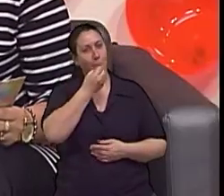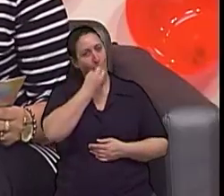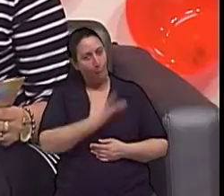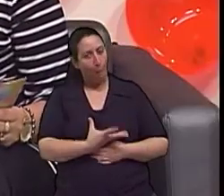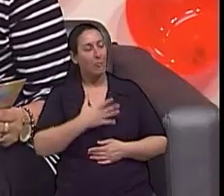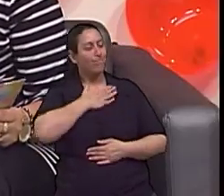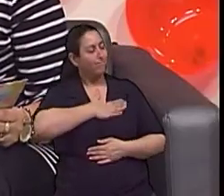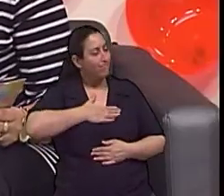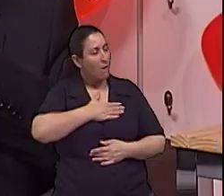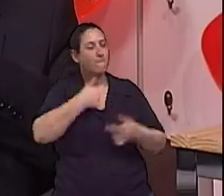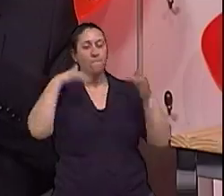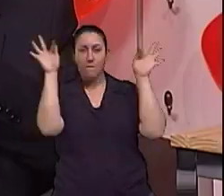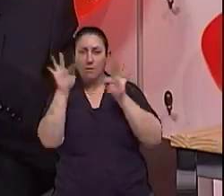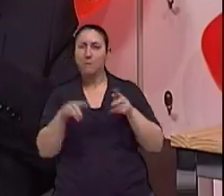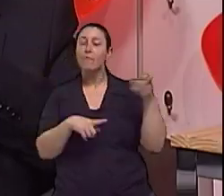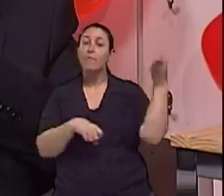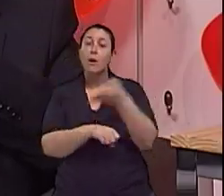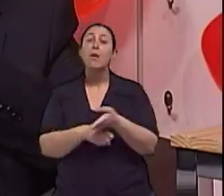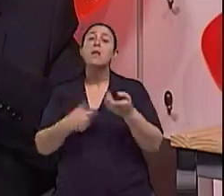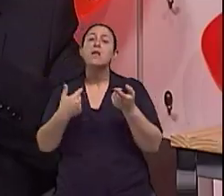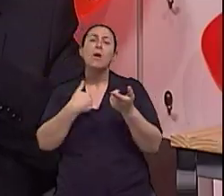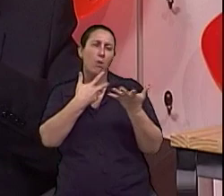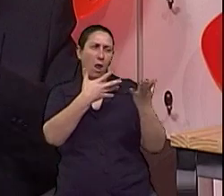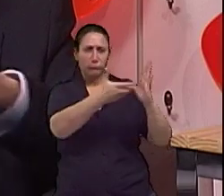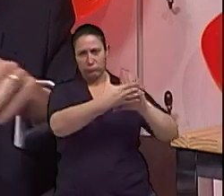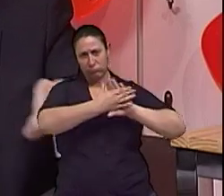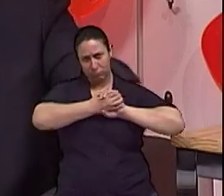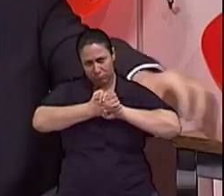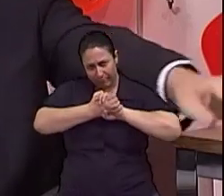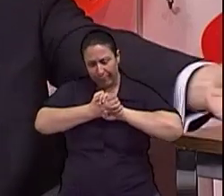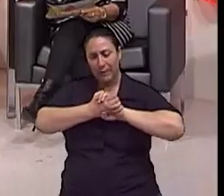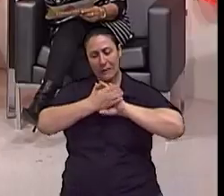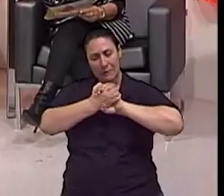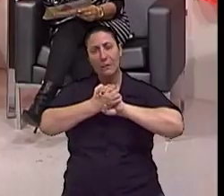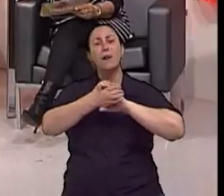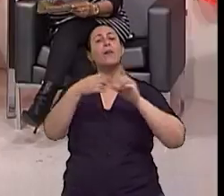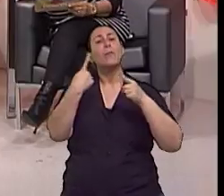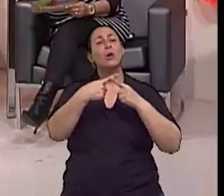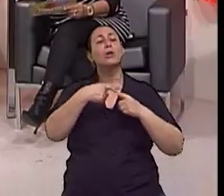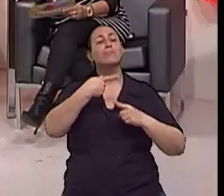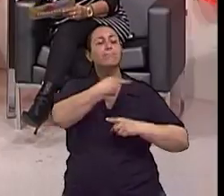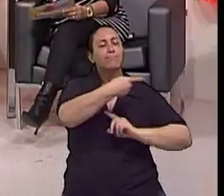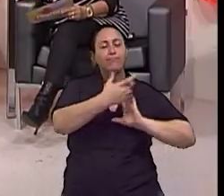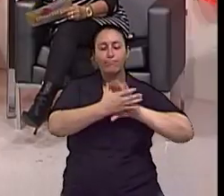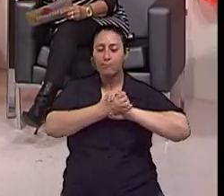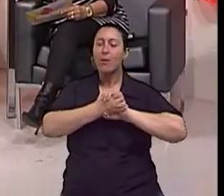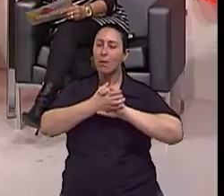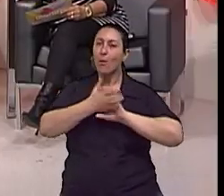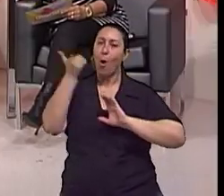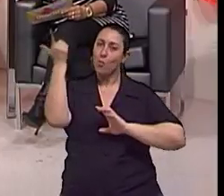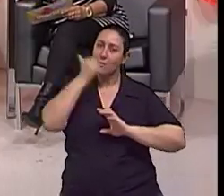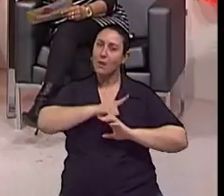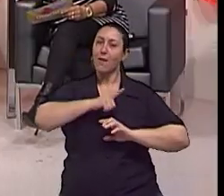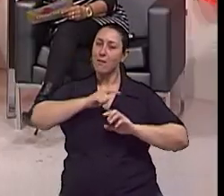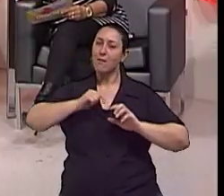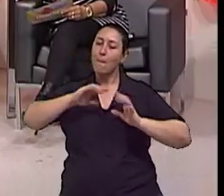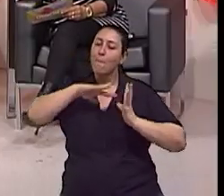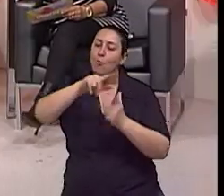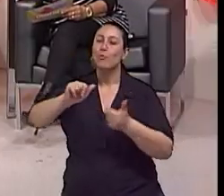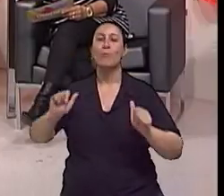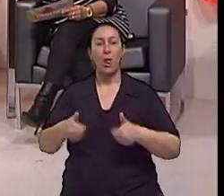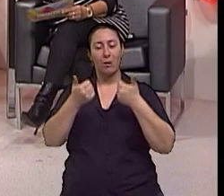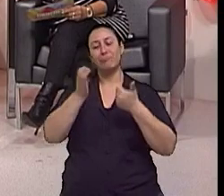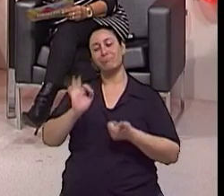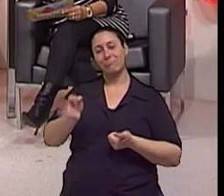bom, lhe agradeço mesmo. E queria que o senhor me desse sua mão esquerda, porque eu gosto de terminar o programa de mãos dadas. Porque assim é que a gente consegue um mundo melhor, né,